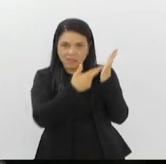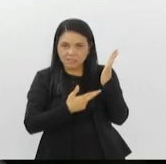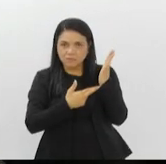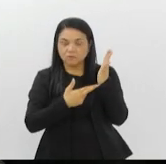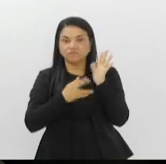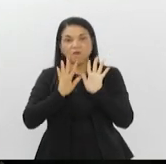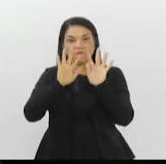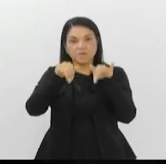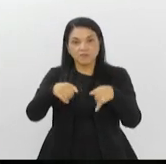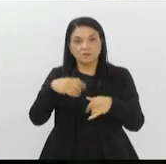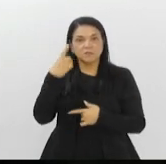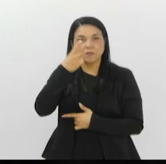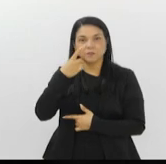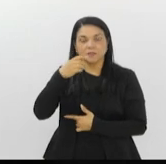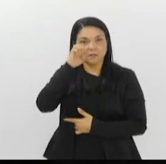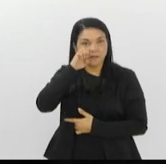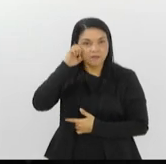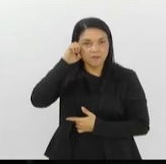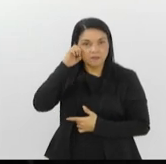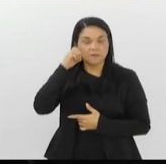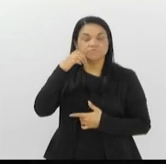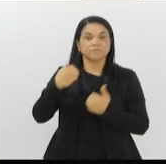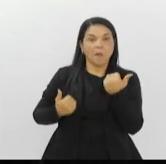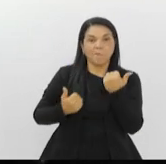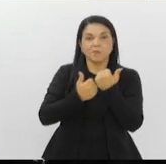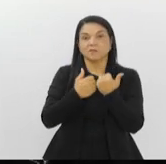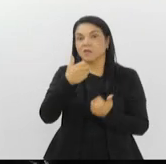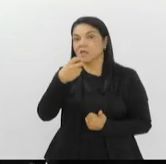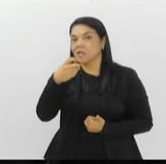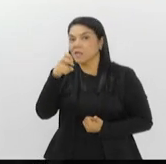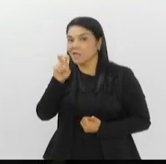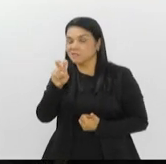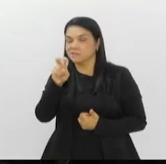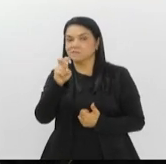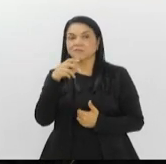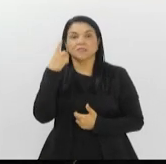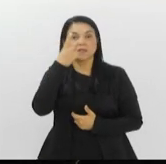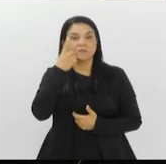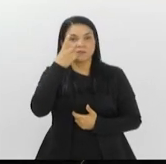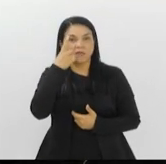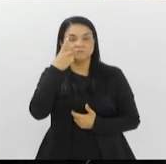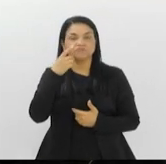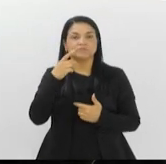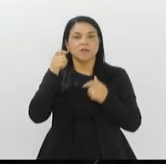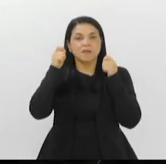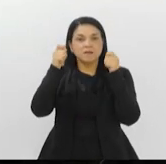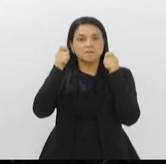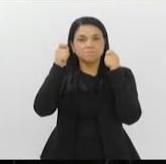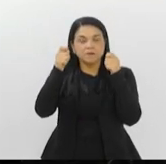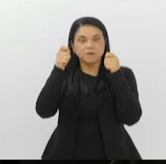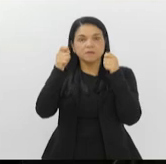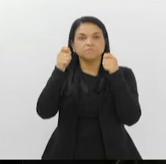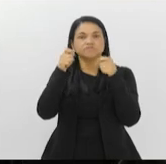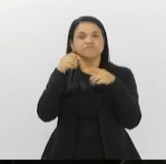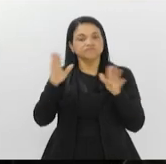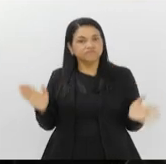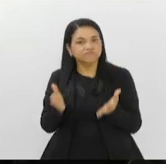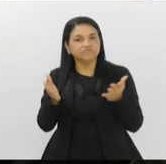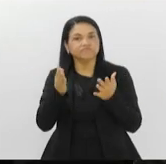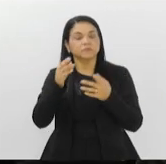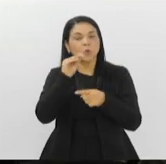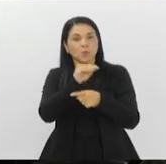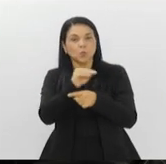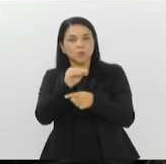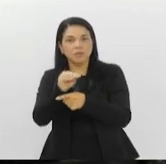Elika Takimoto, apoiado por outros 15 deputados, que cria a campanha de conscientização, incentivo ao cuidado e promoção da